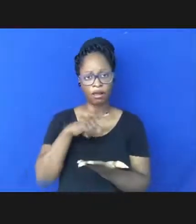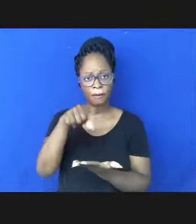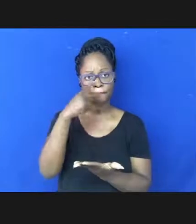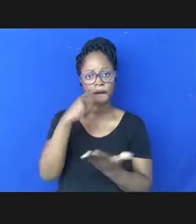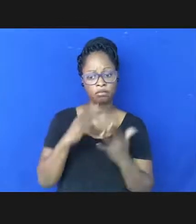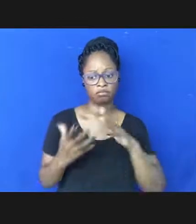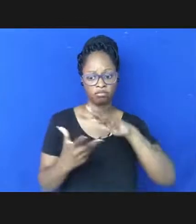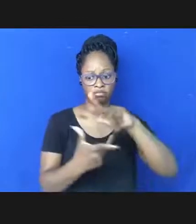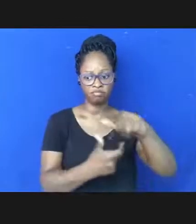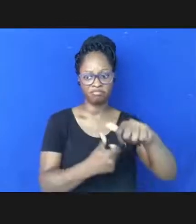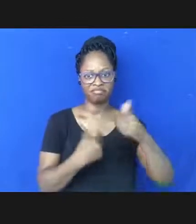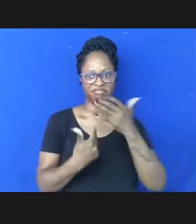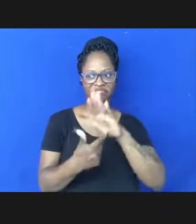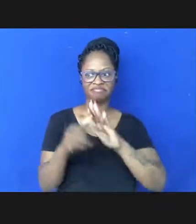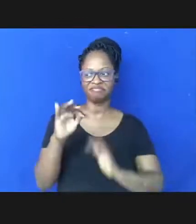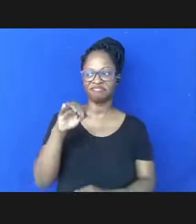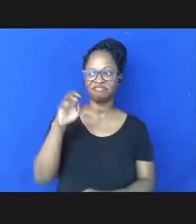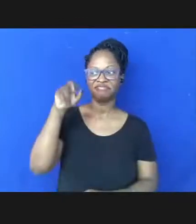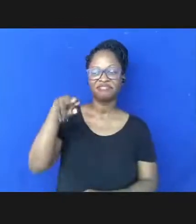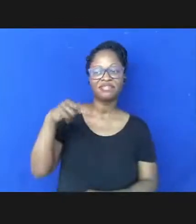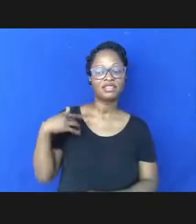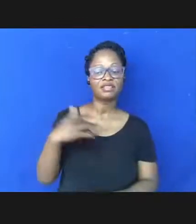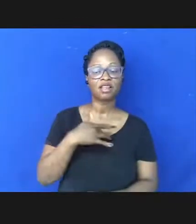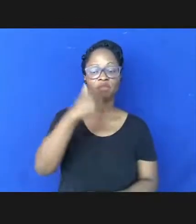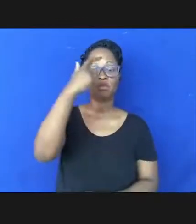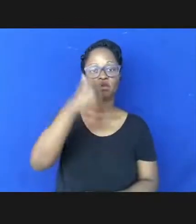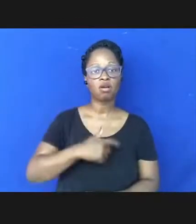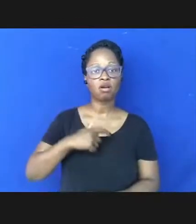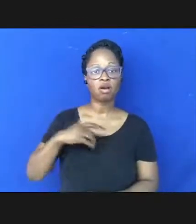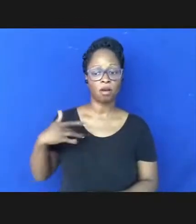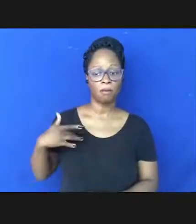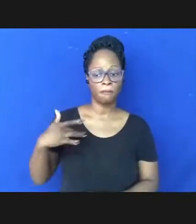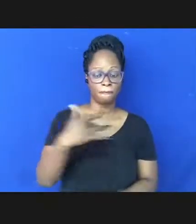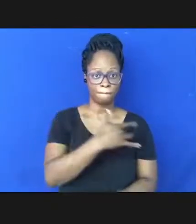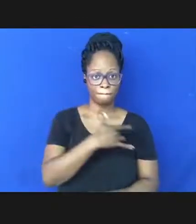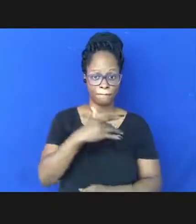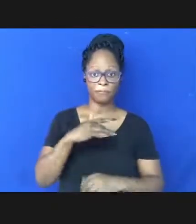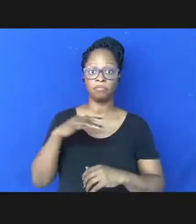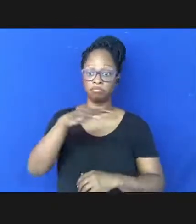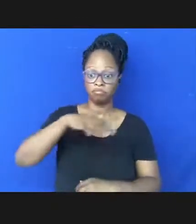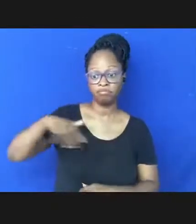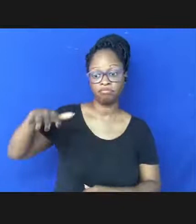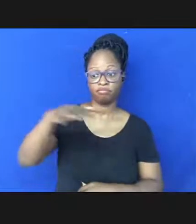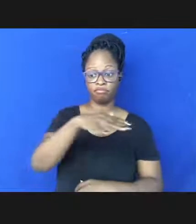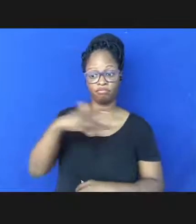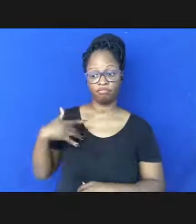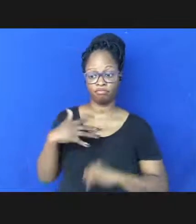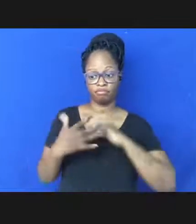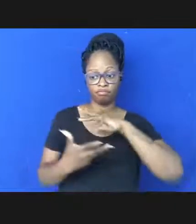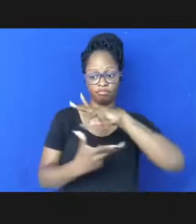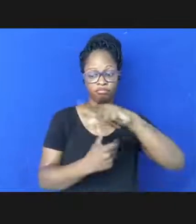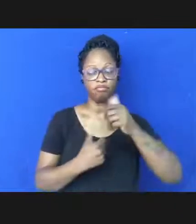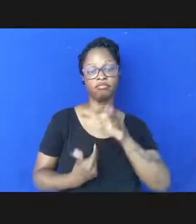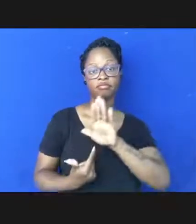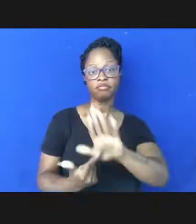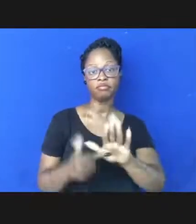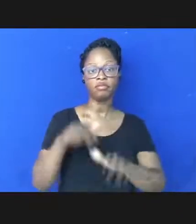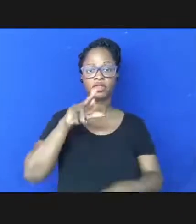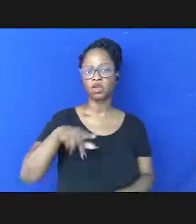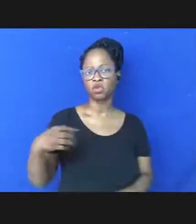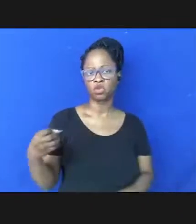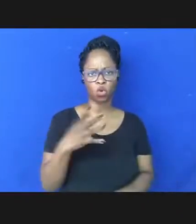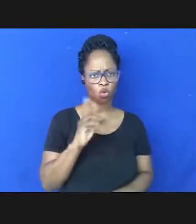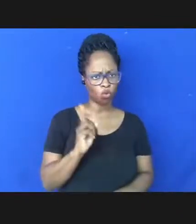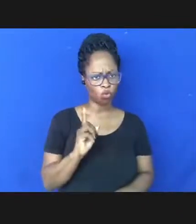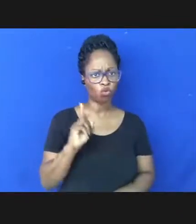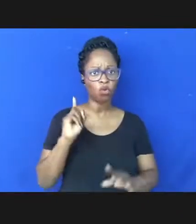demonstrado por Ferrinho de saúde individual pública internacional global apresenta-se o conceito que não é novo mas